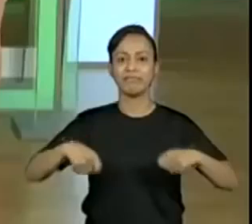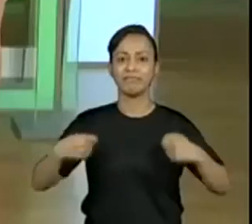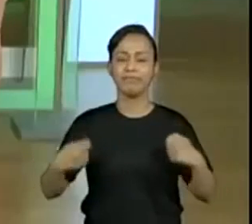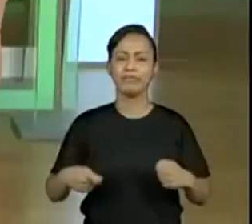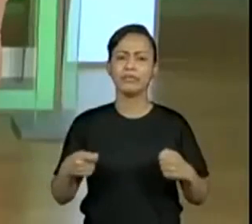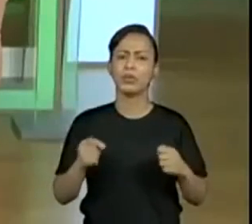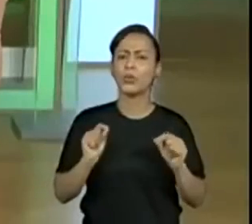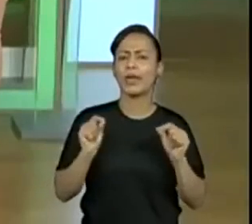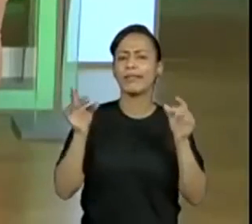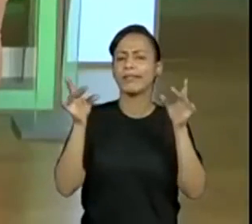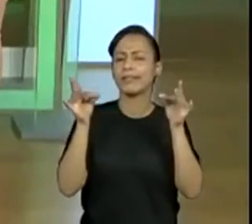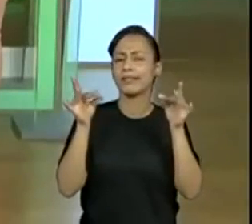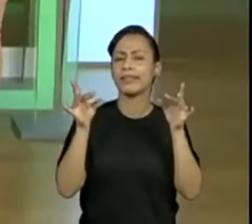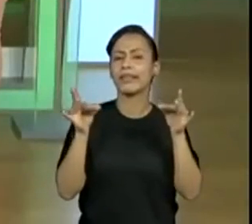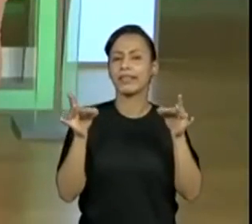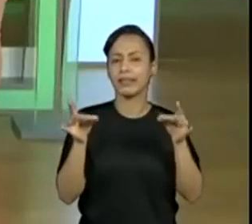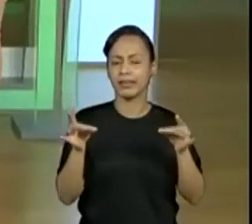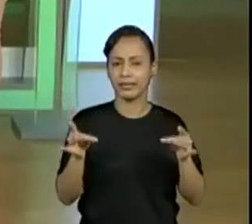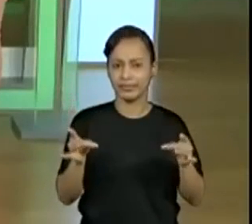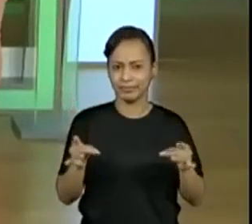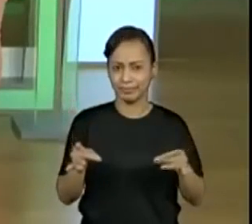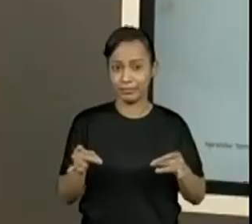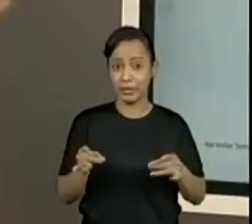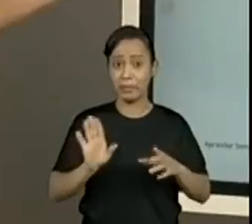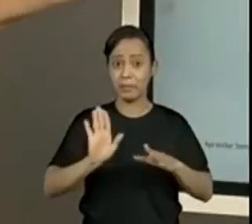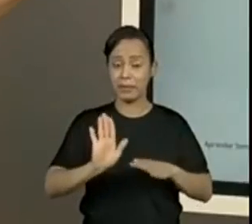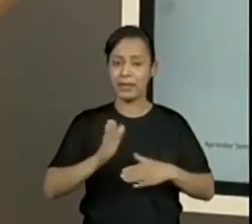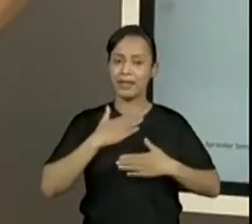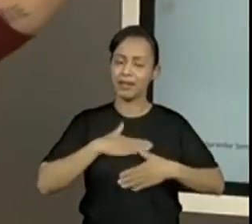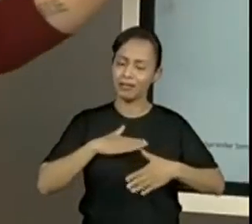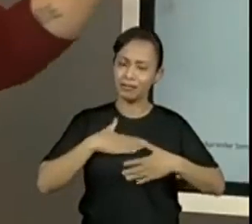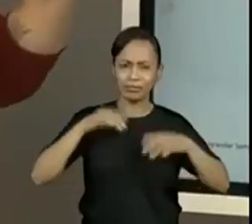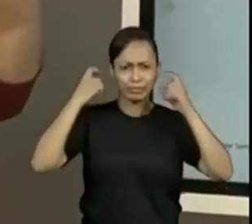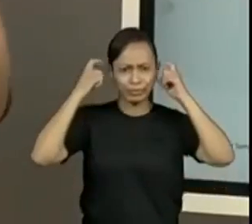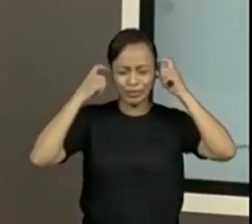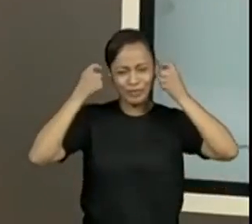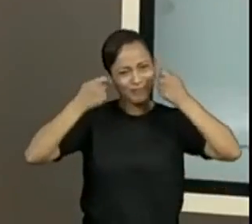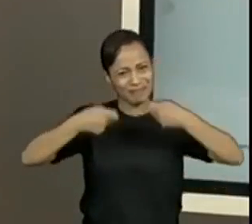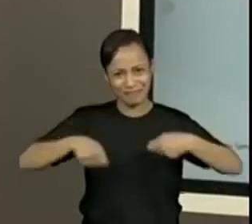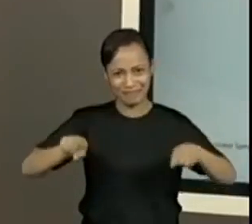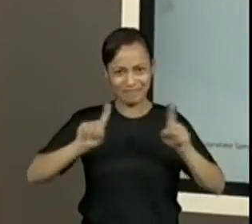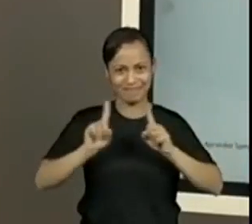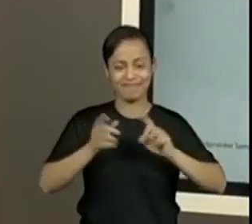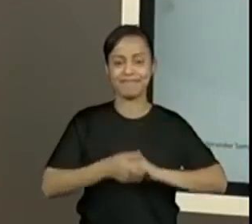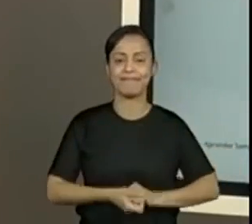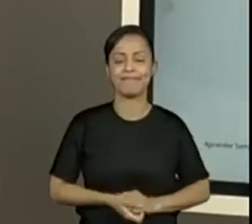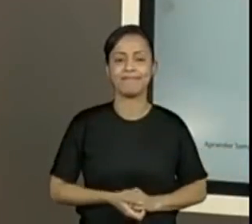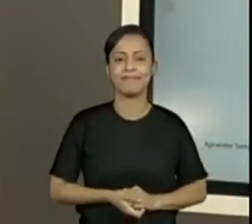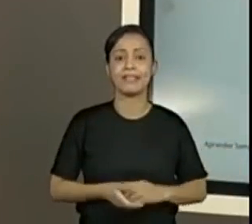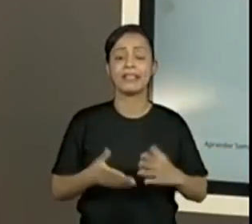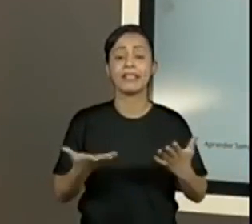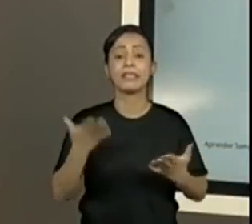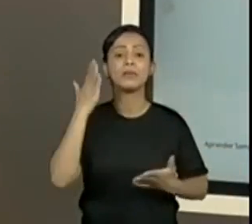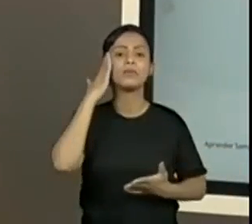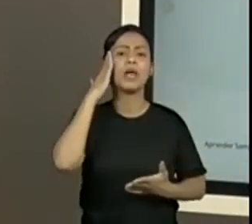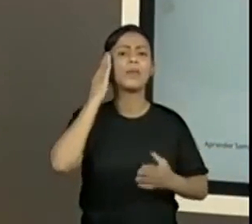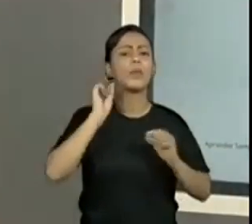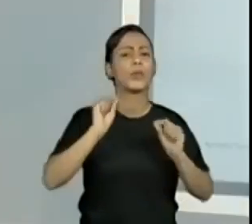esse detalhamento com vocês. Não se preocupe, só acompanha com muito carinho. Bom, a gente já entendeu que está falando, por exemplo, de